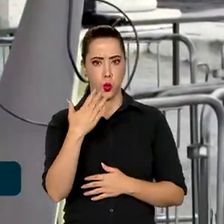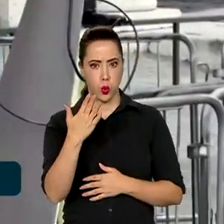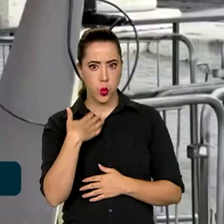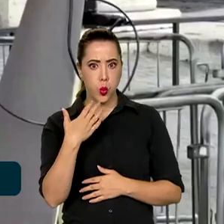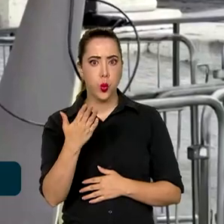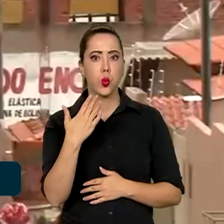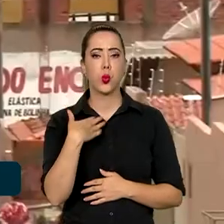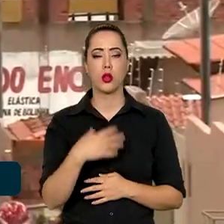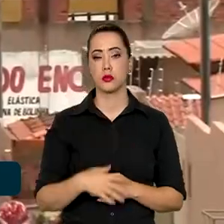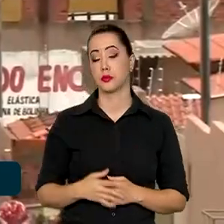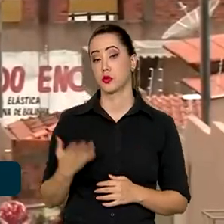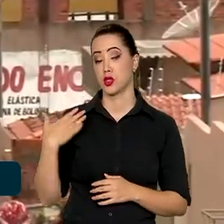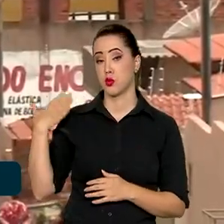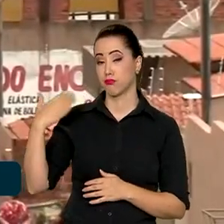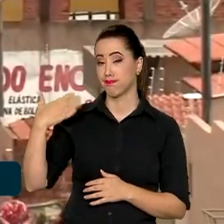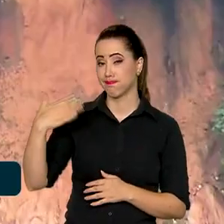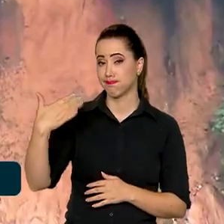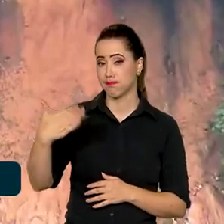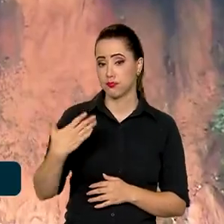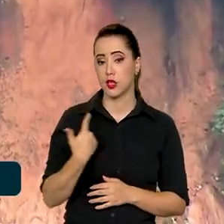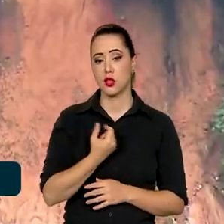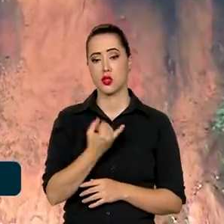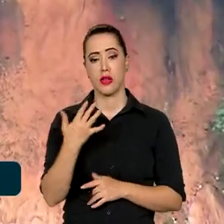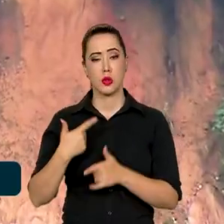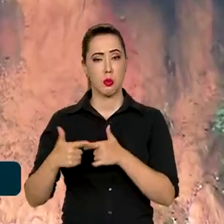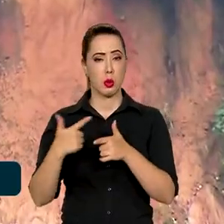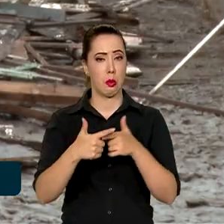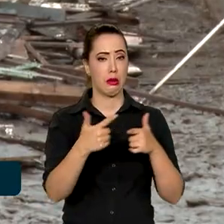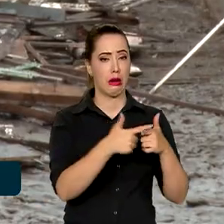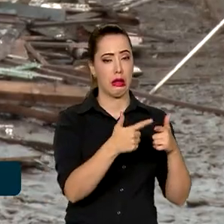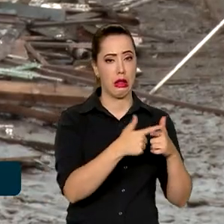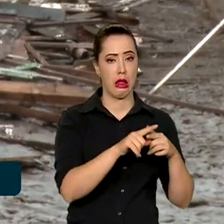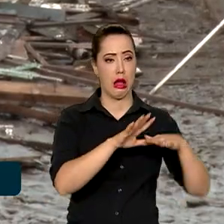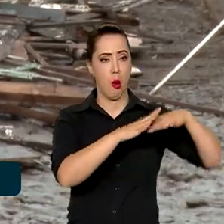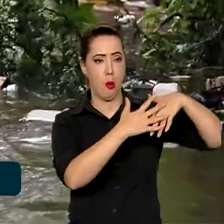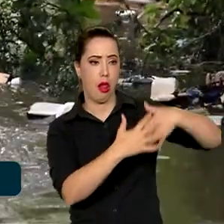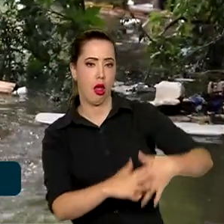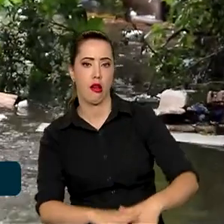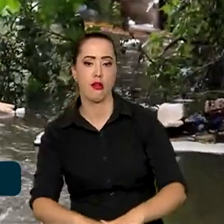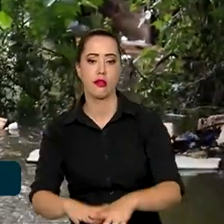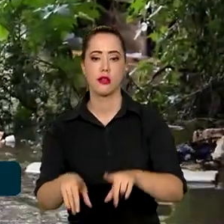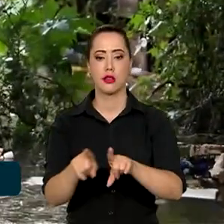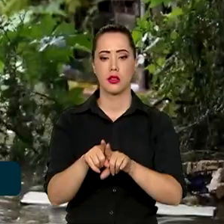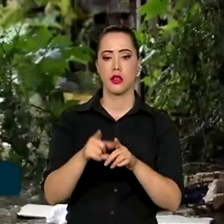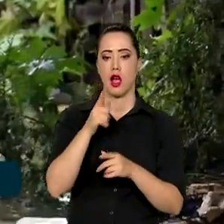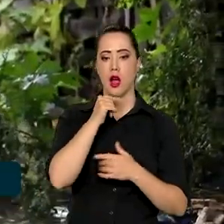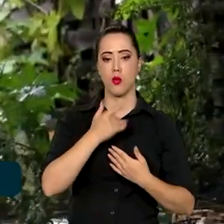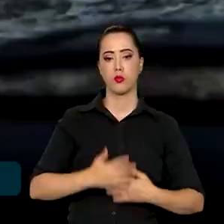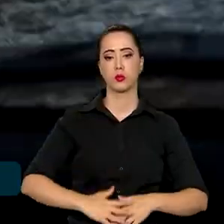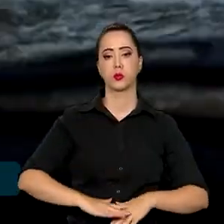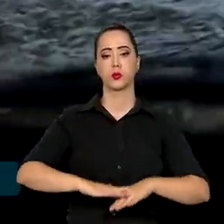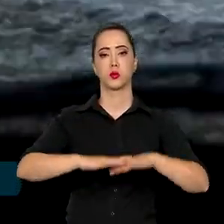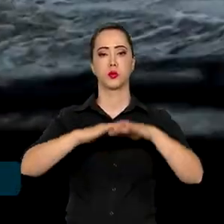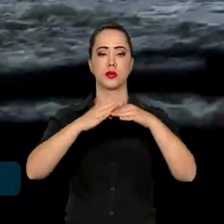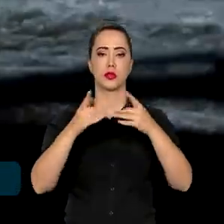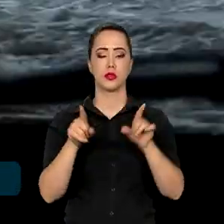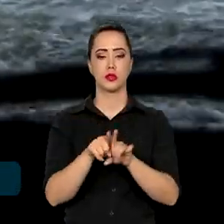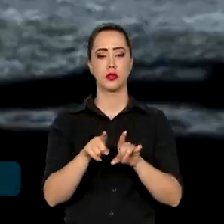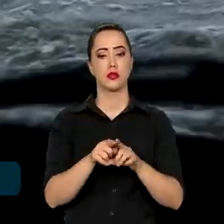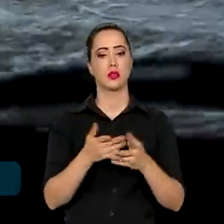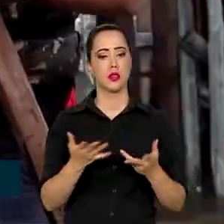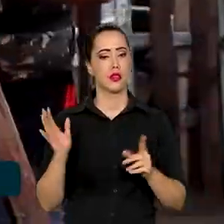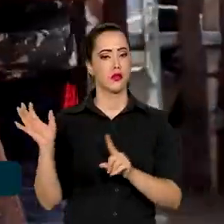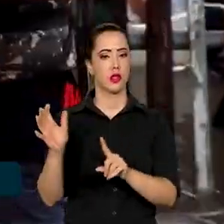últimas décadas, a intensificação de desastres como deslizamentos de terra, enxurradas e inundações